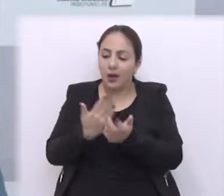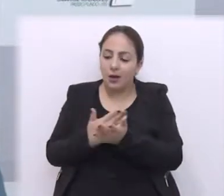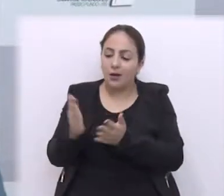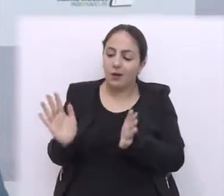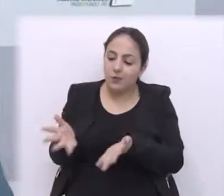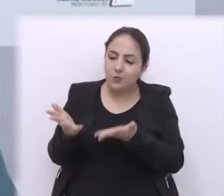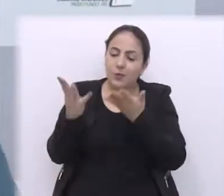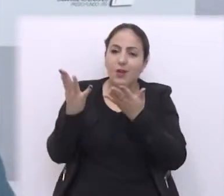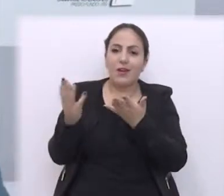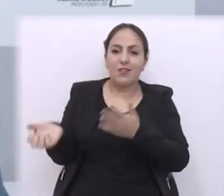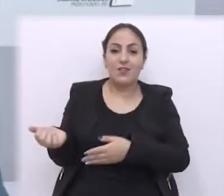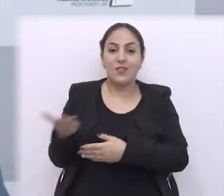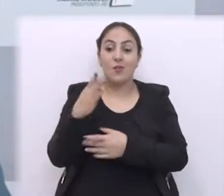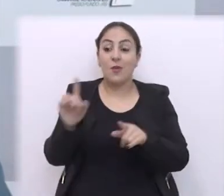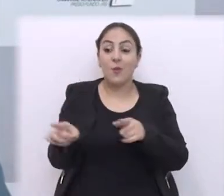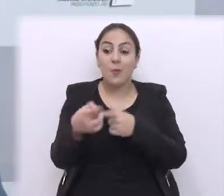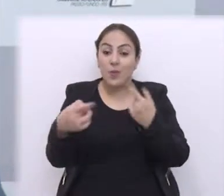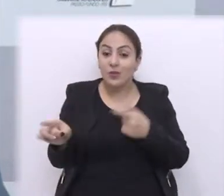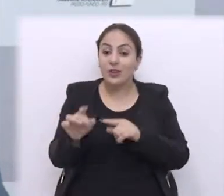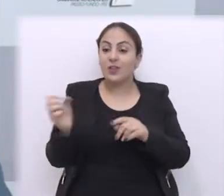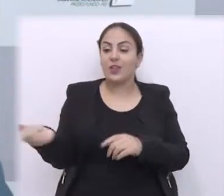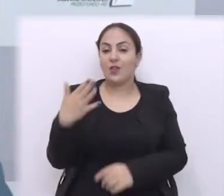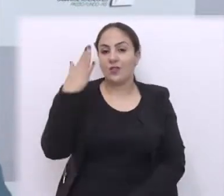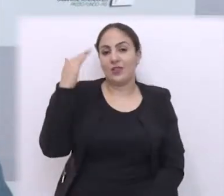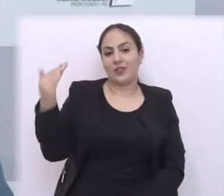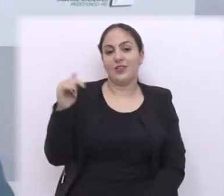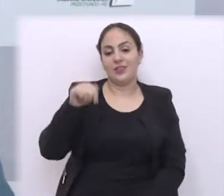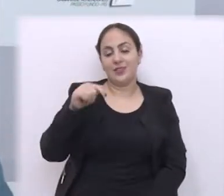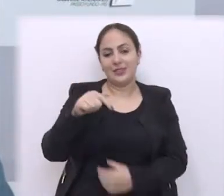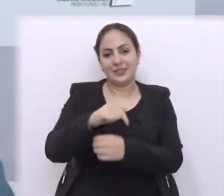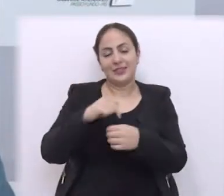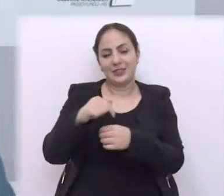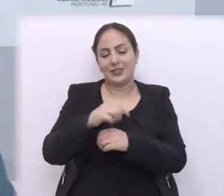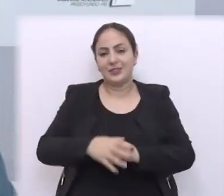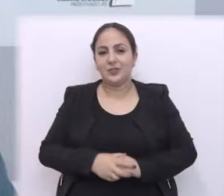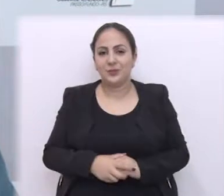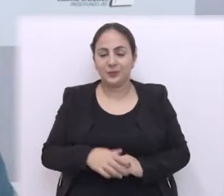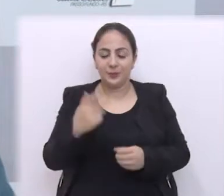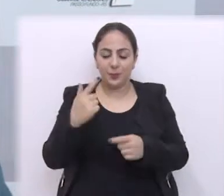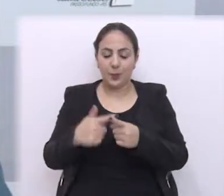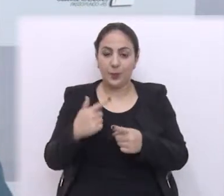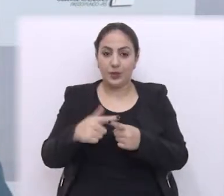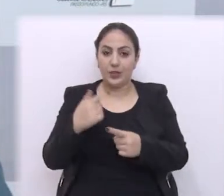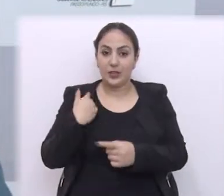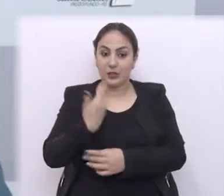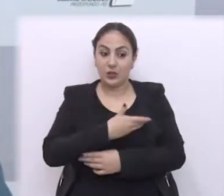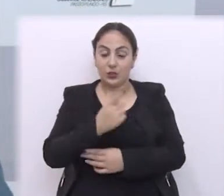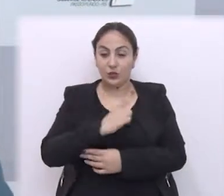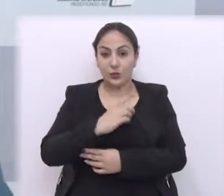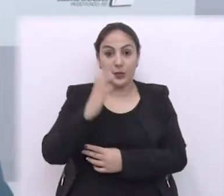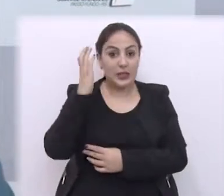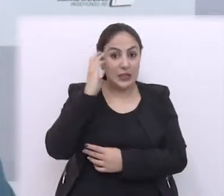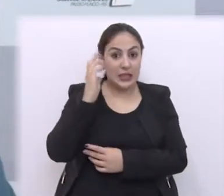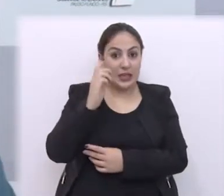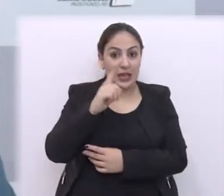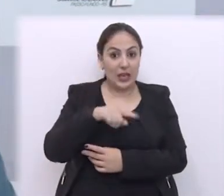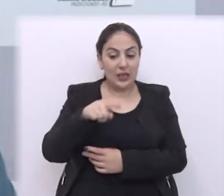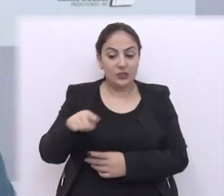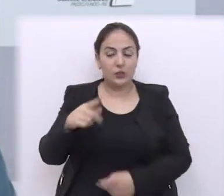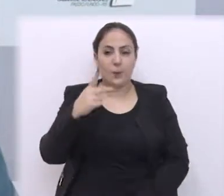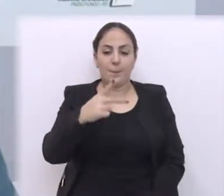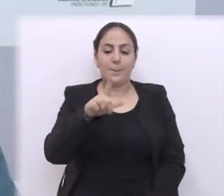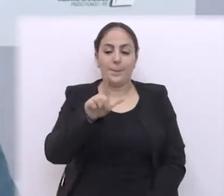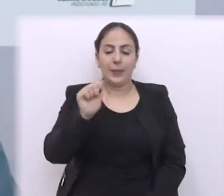possam garimpar novos músicos, novos talentos aqui na nossa cidade. Porque nós tivemos na Rádio Planalto